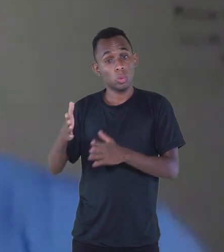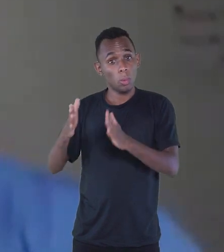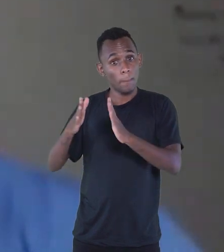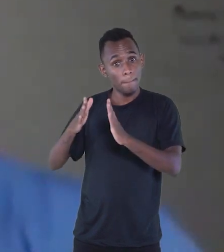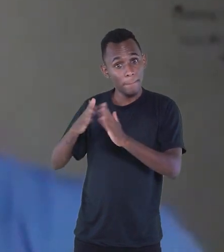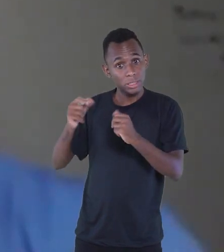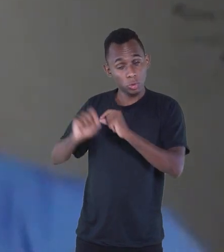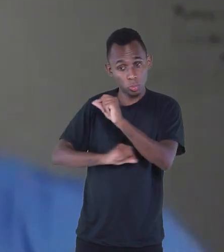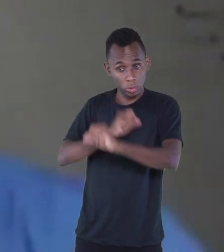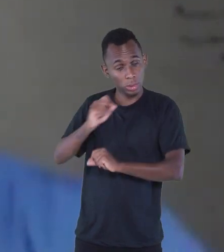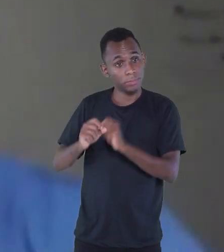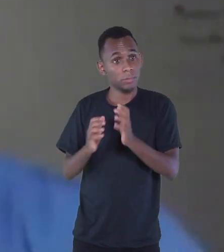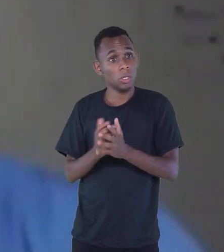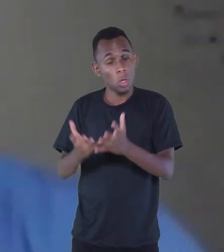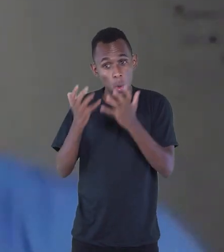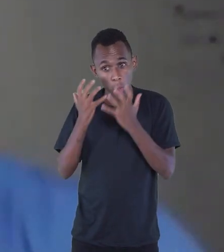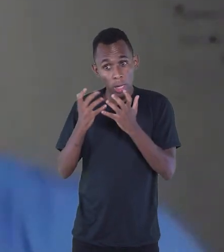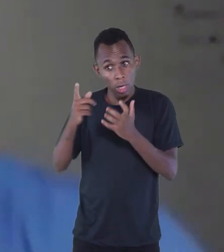vocês